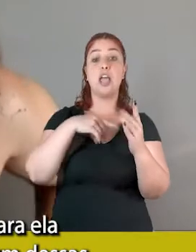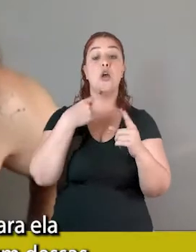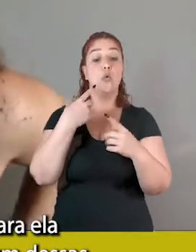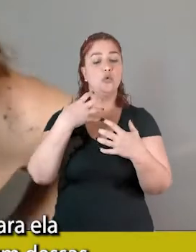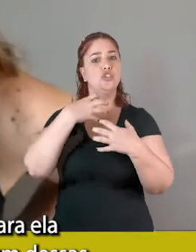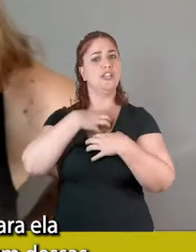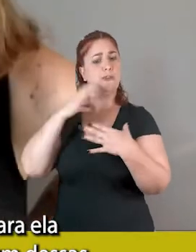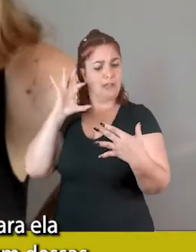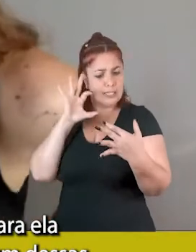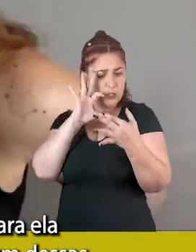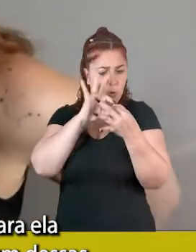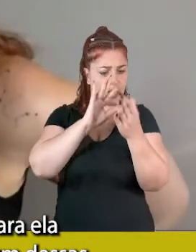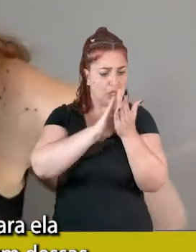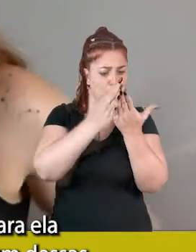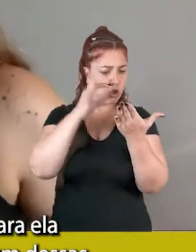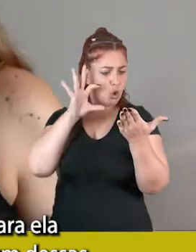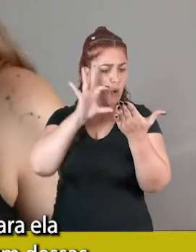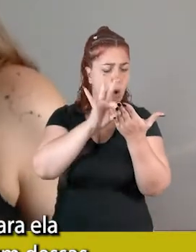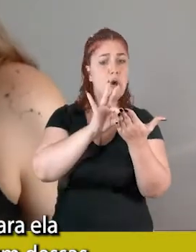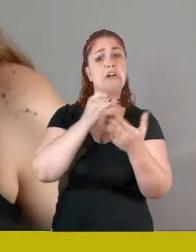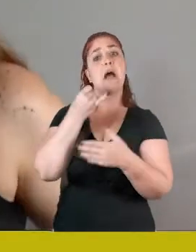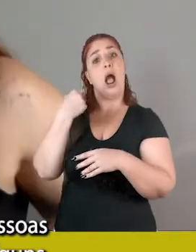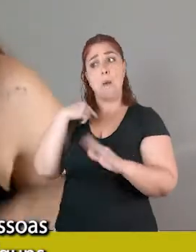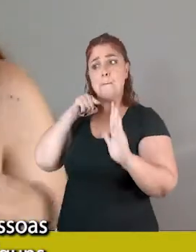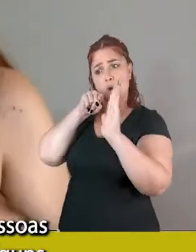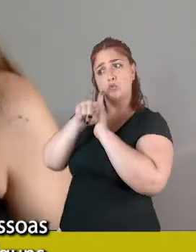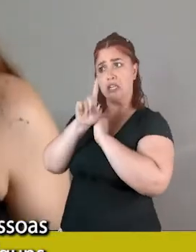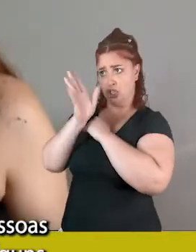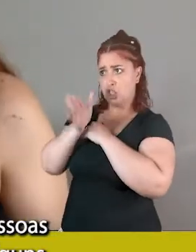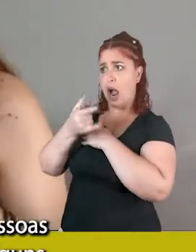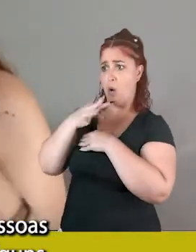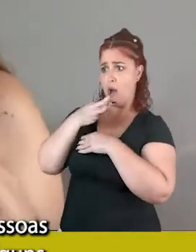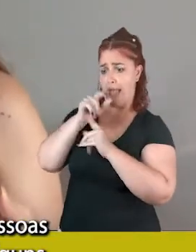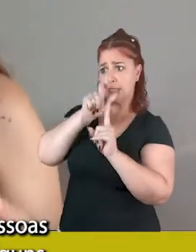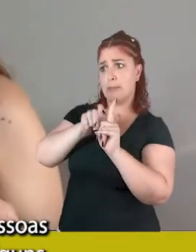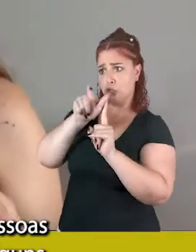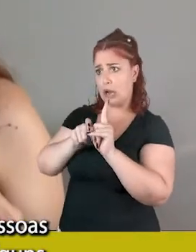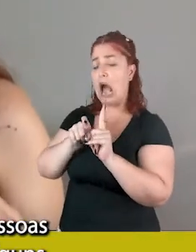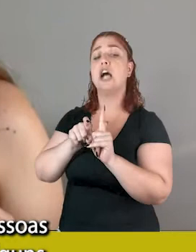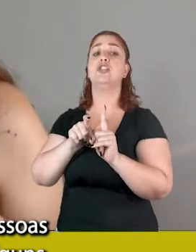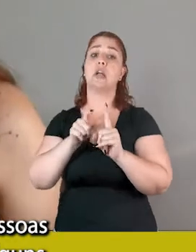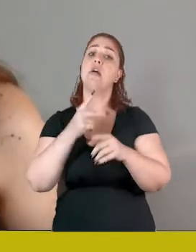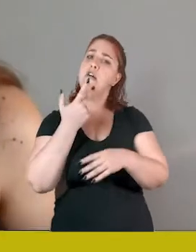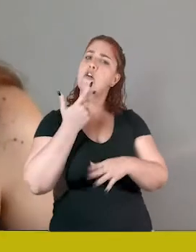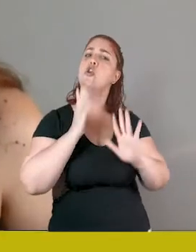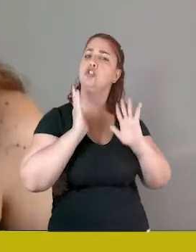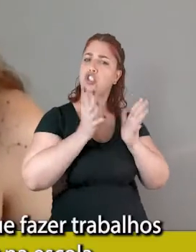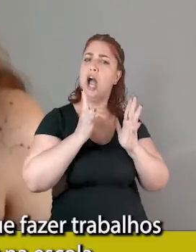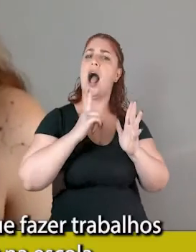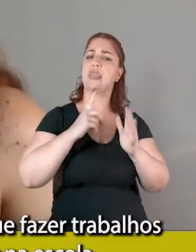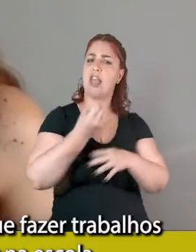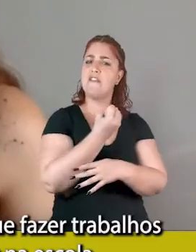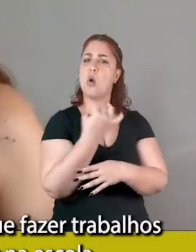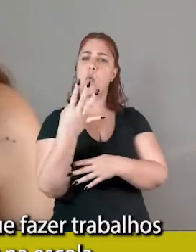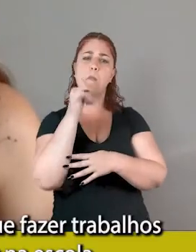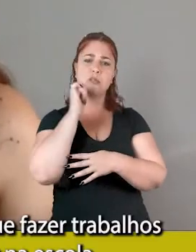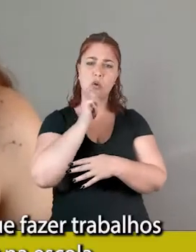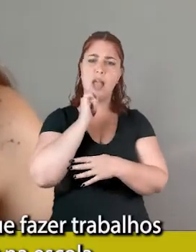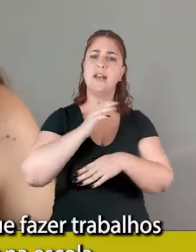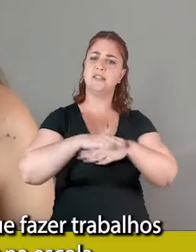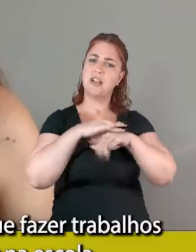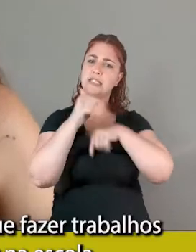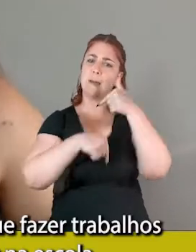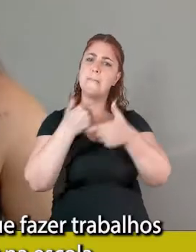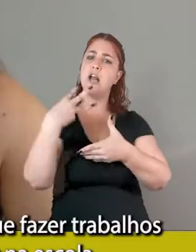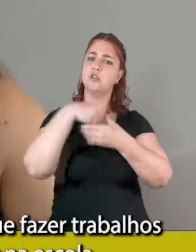conectou, e aí eu perguntei para ela se ela já conhecia alguma dessas pessoas, e ela até trouxe algumas mulheres, ela tem que fazer